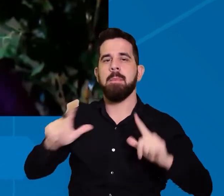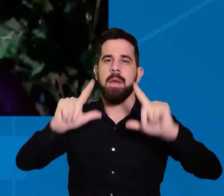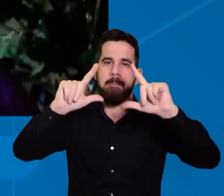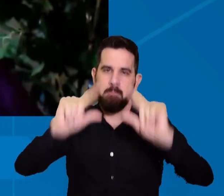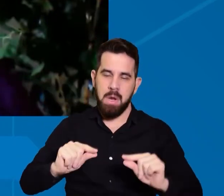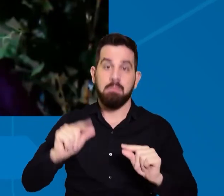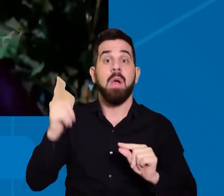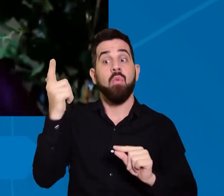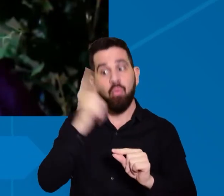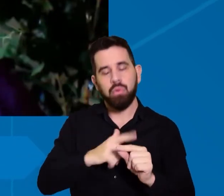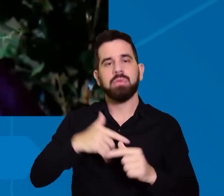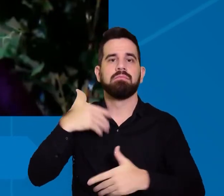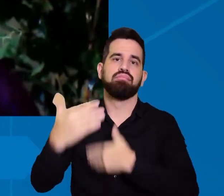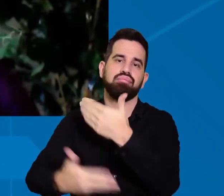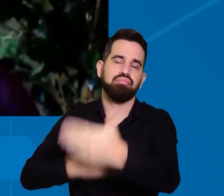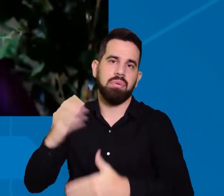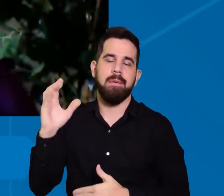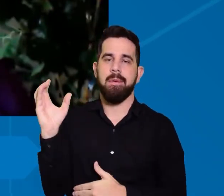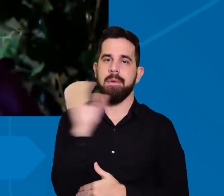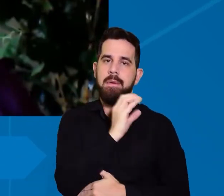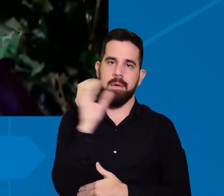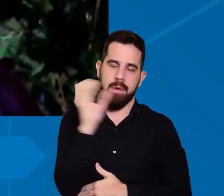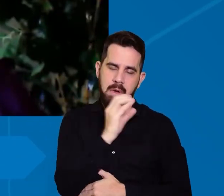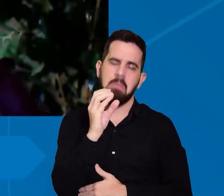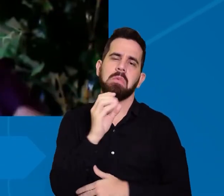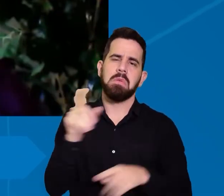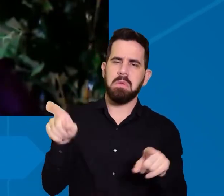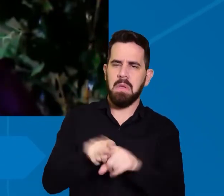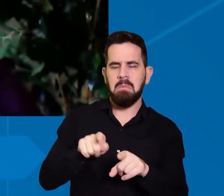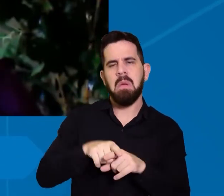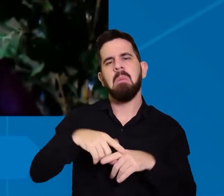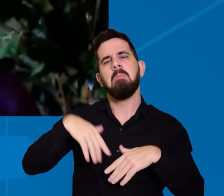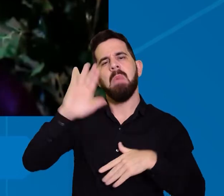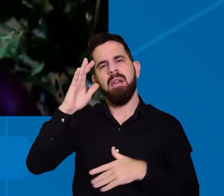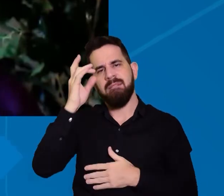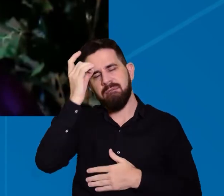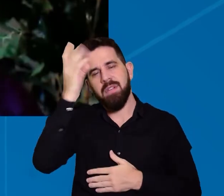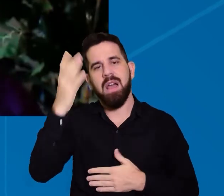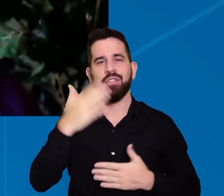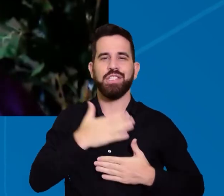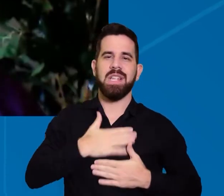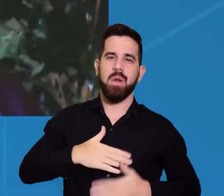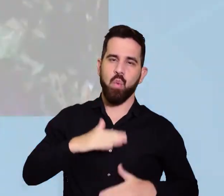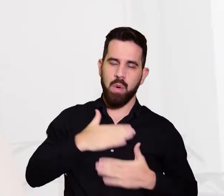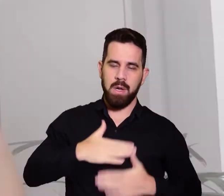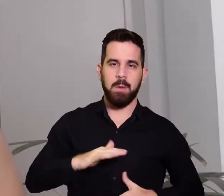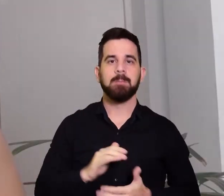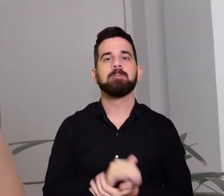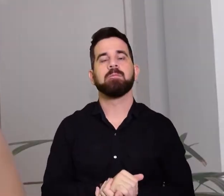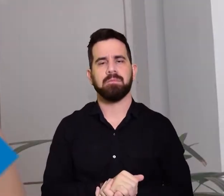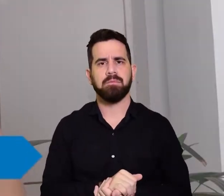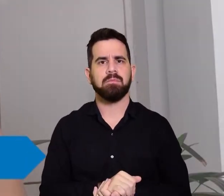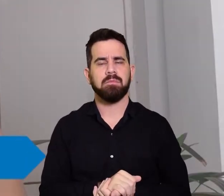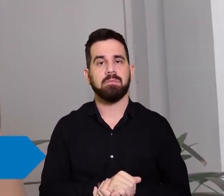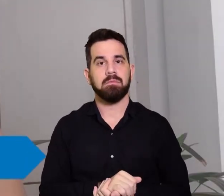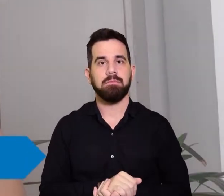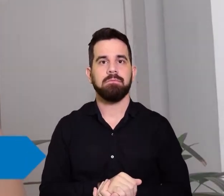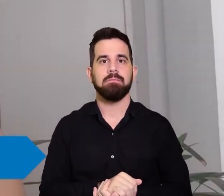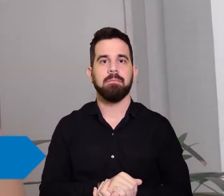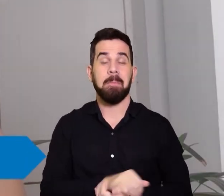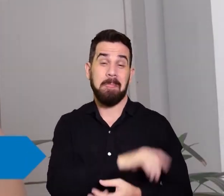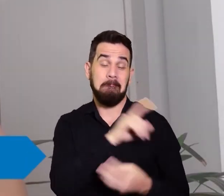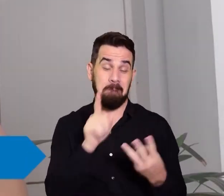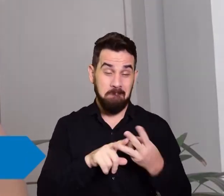correr com um processo que seja ainda mais fluido e mais tranquilo nesse sentido. Por prevenção à Covid